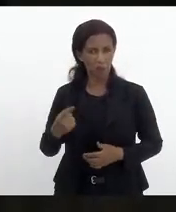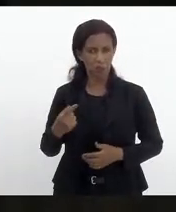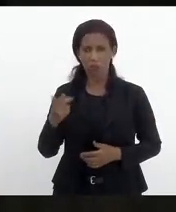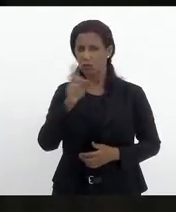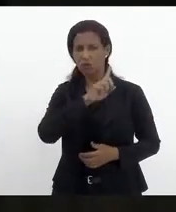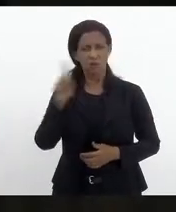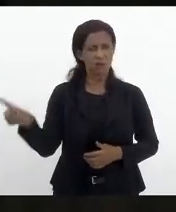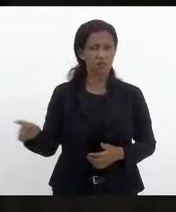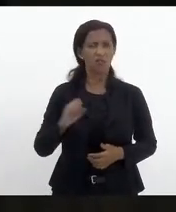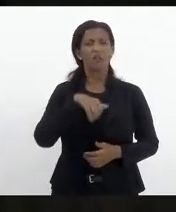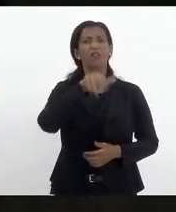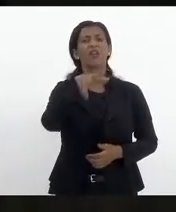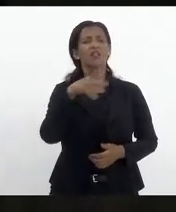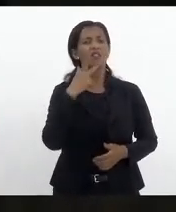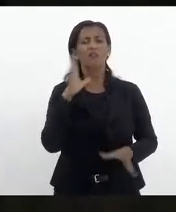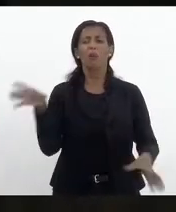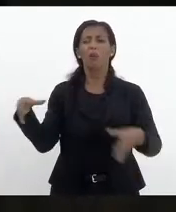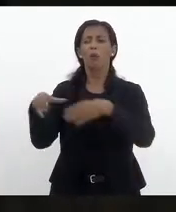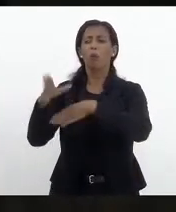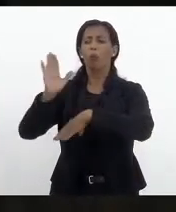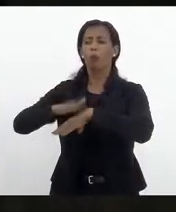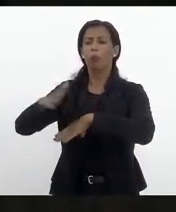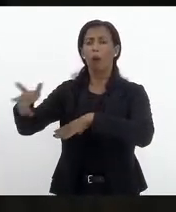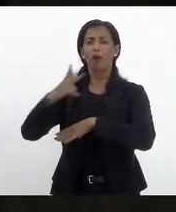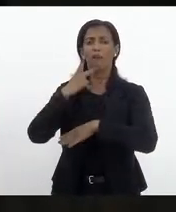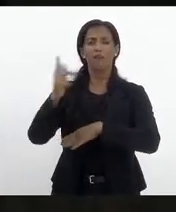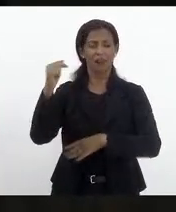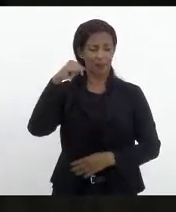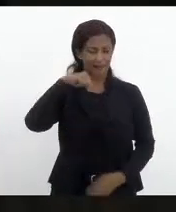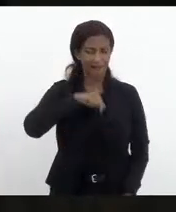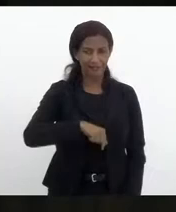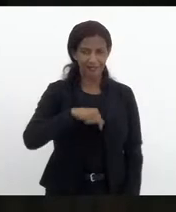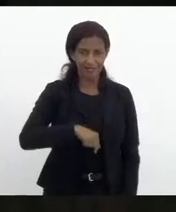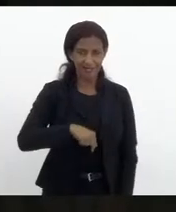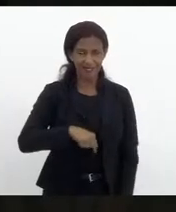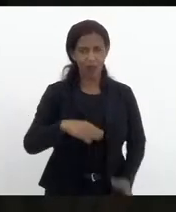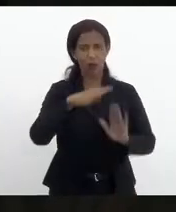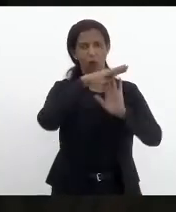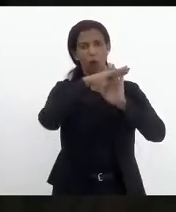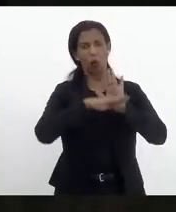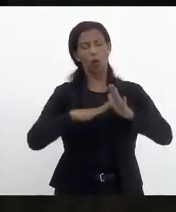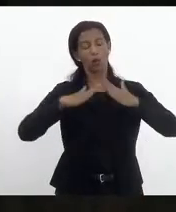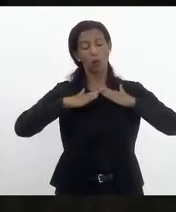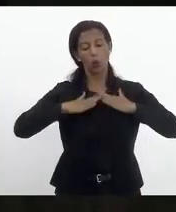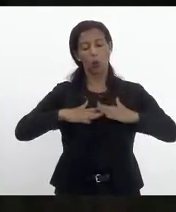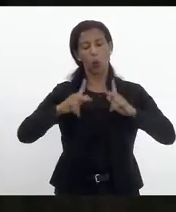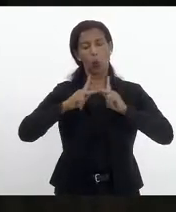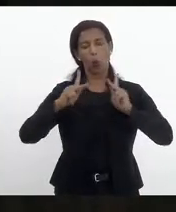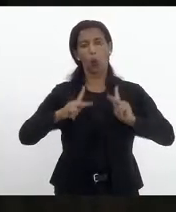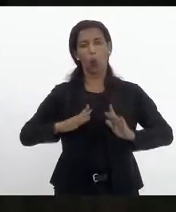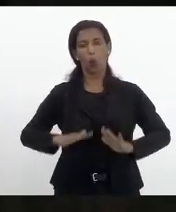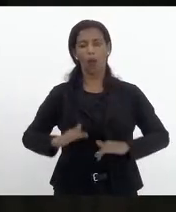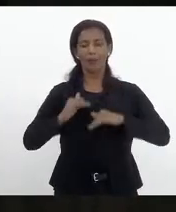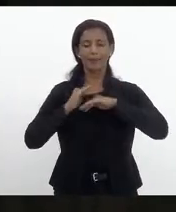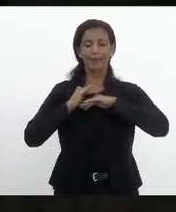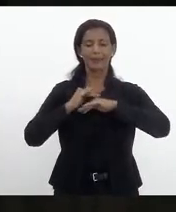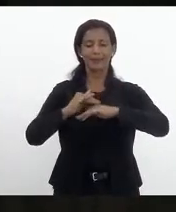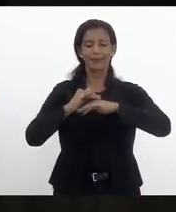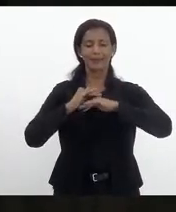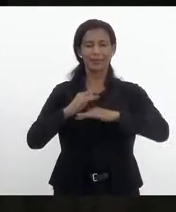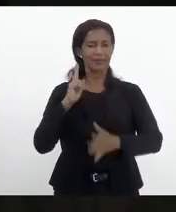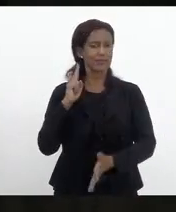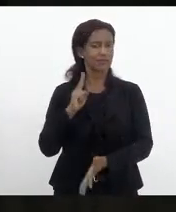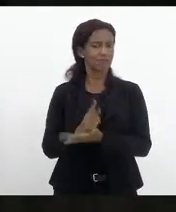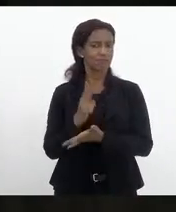falar para a sua categoria, que fale, mas aqui, com ordem, com tranquilidade, conversando, como